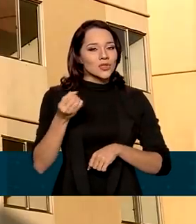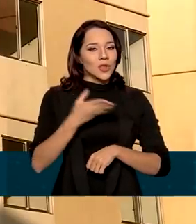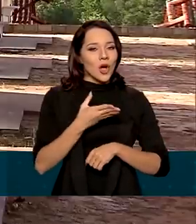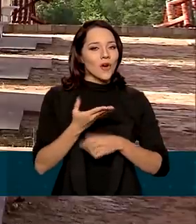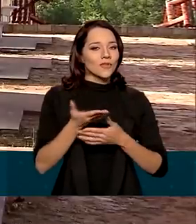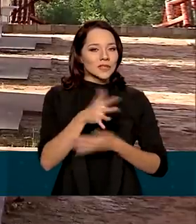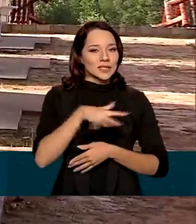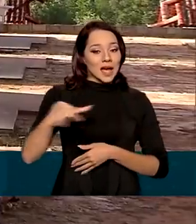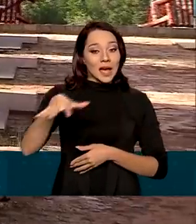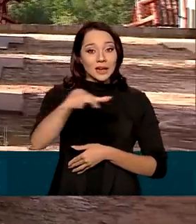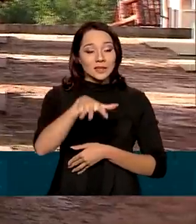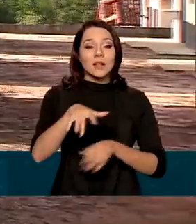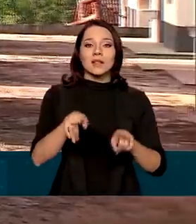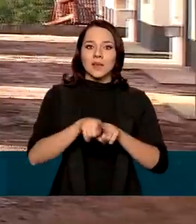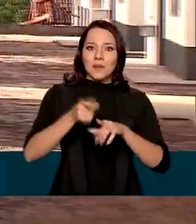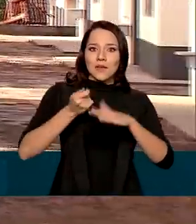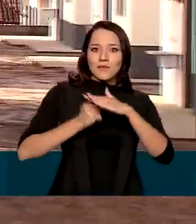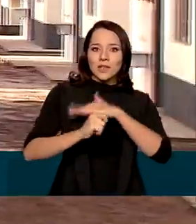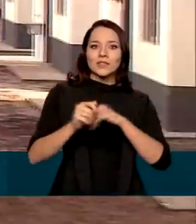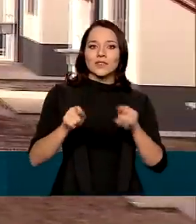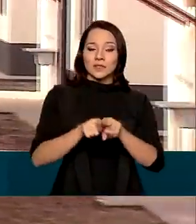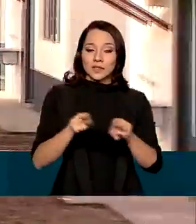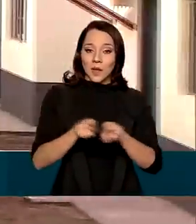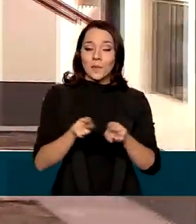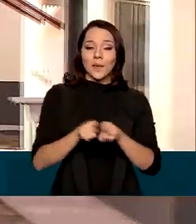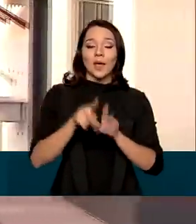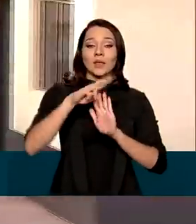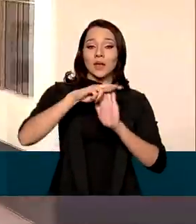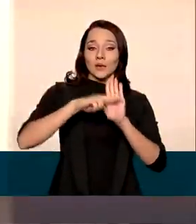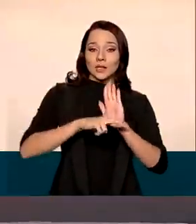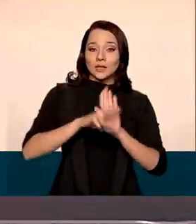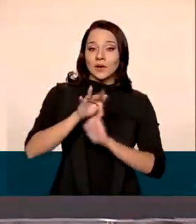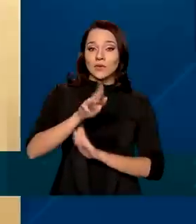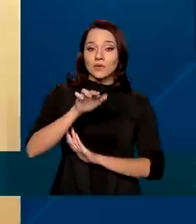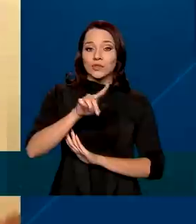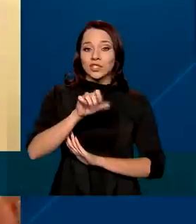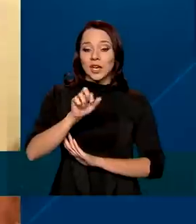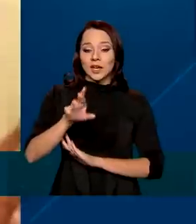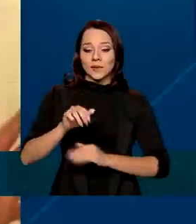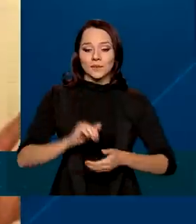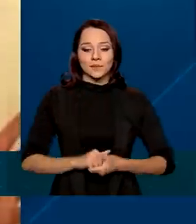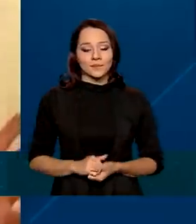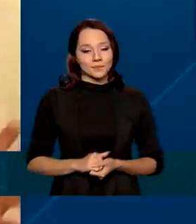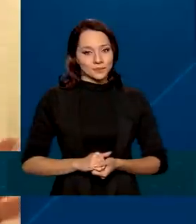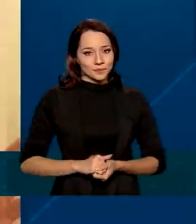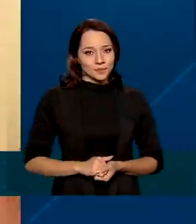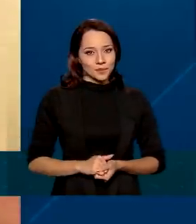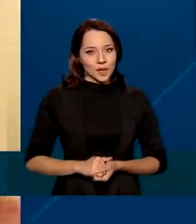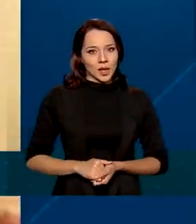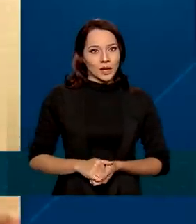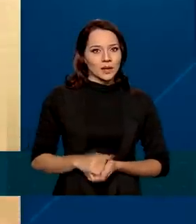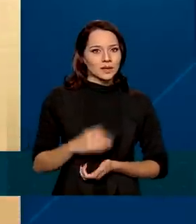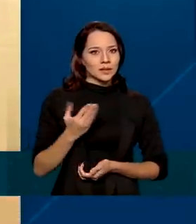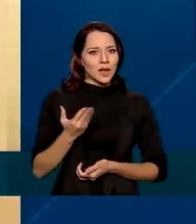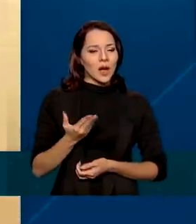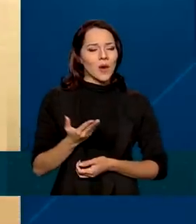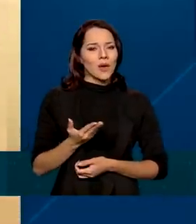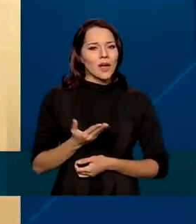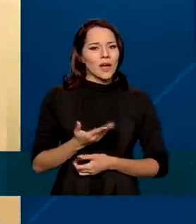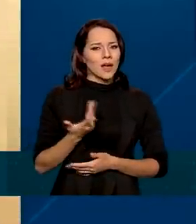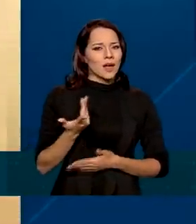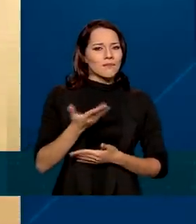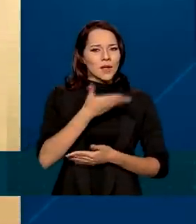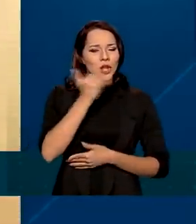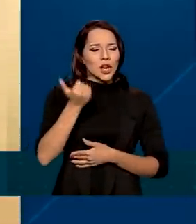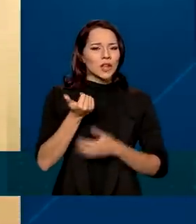mutuários e passa a investir também na regularização fundiária. Melhorando os problemas de ocupação do